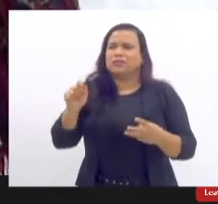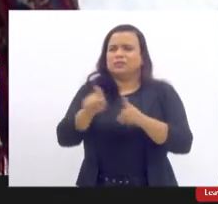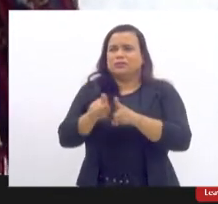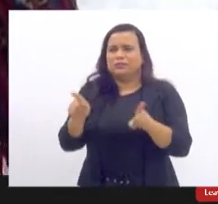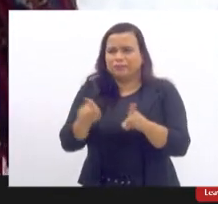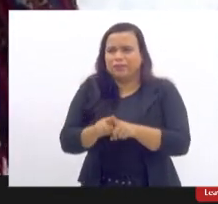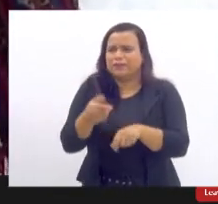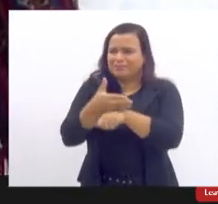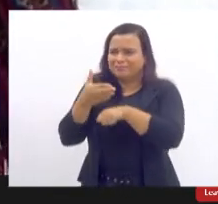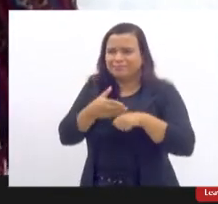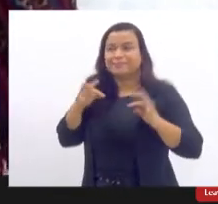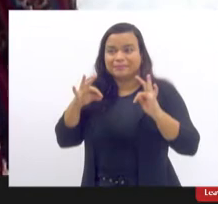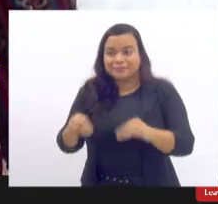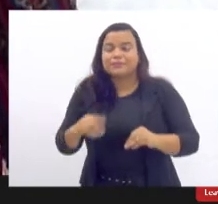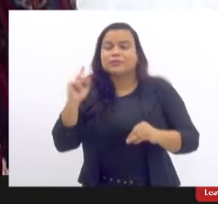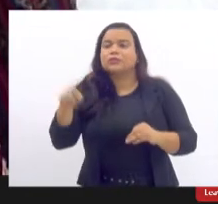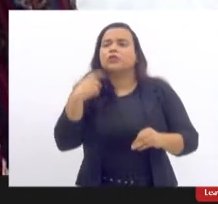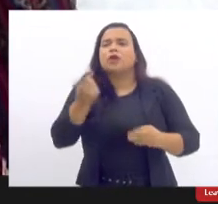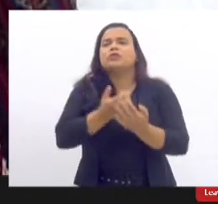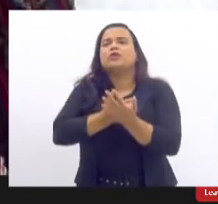Então, vamos começar.